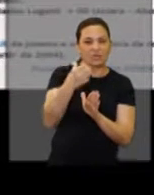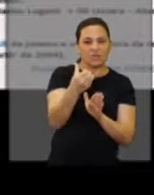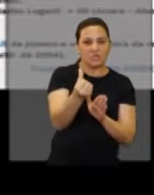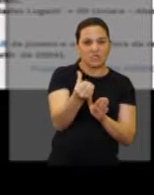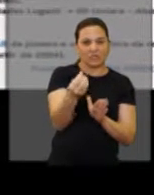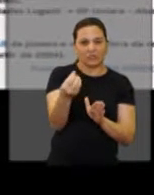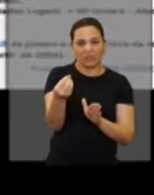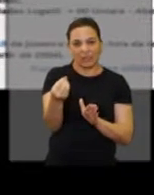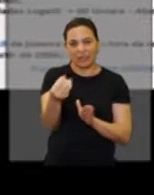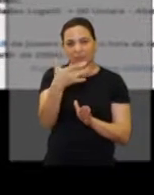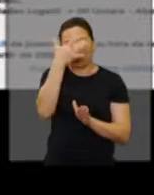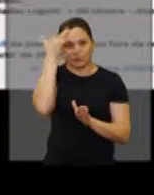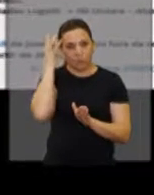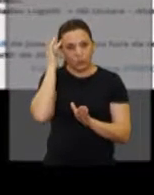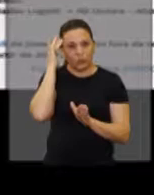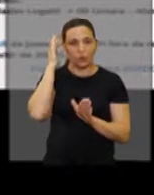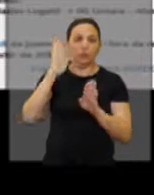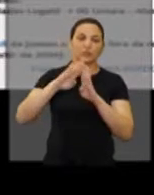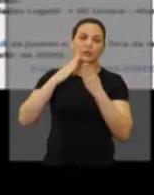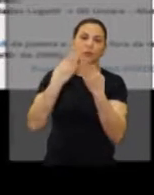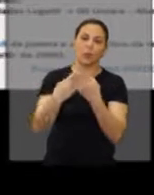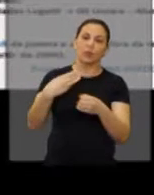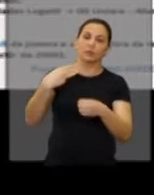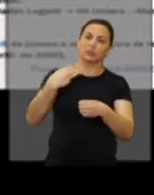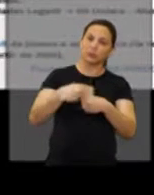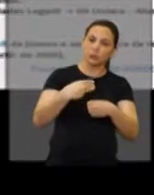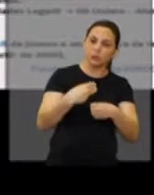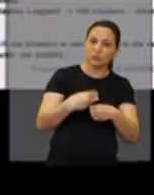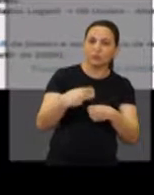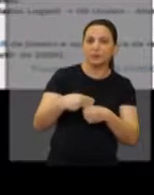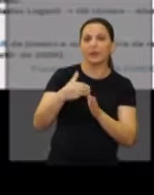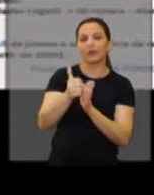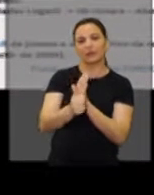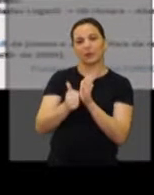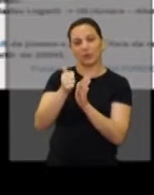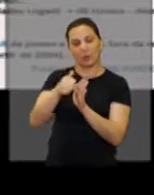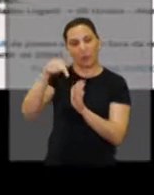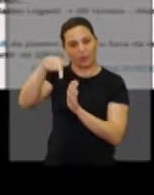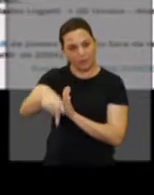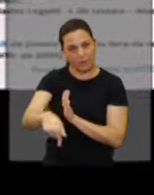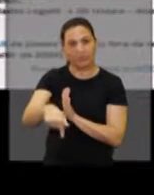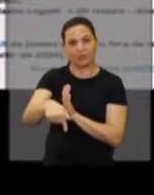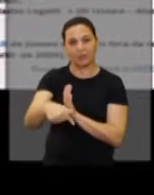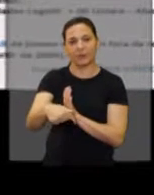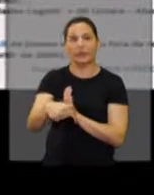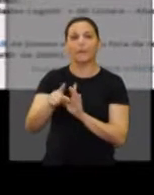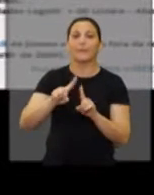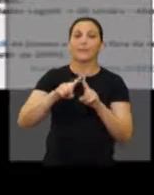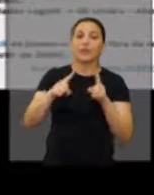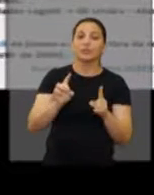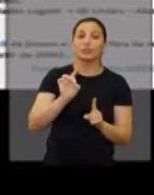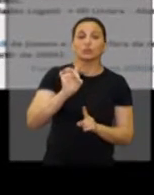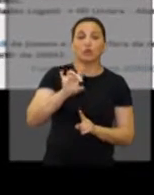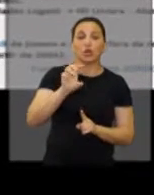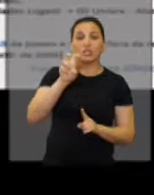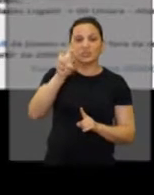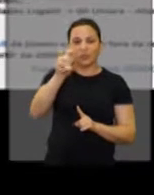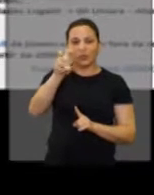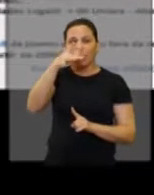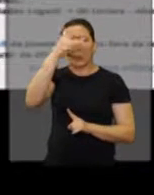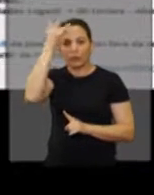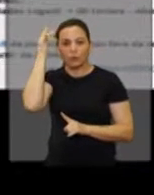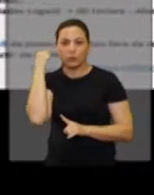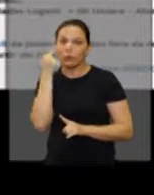estão nas escolas municipais de Araraquara, porém, somente